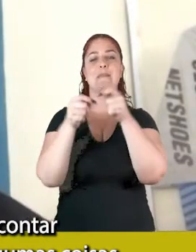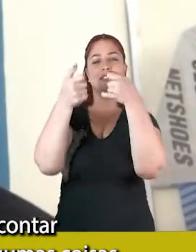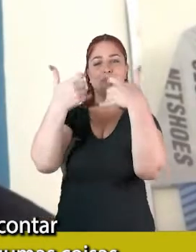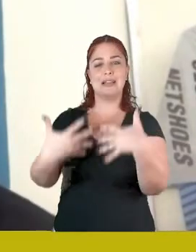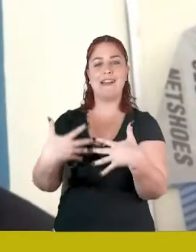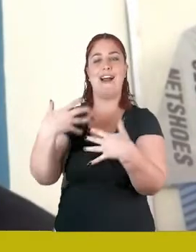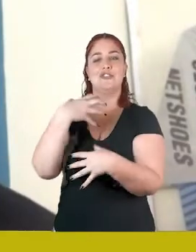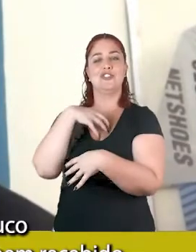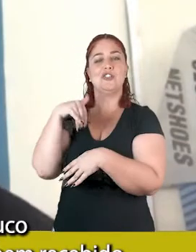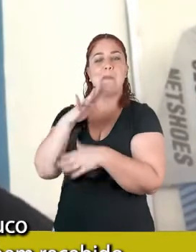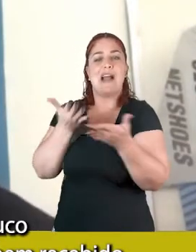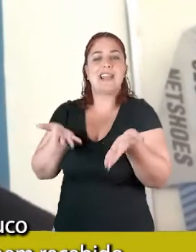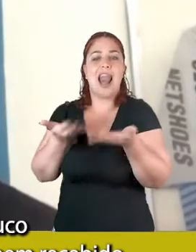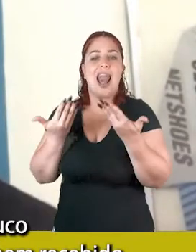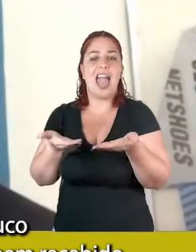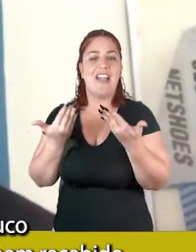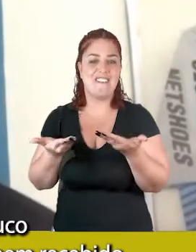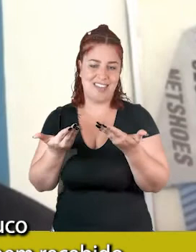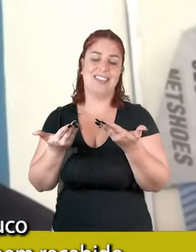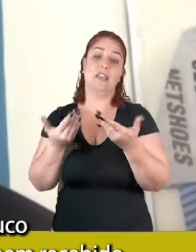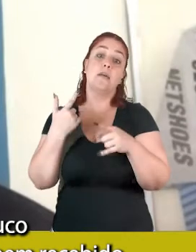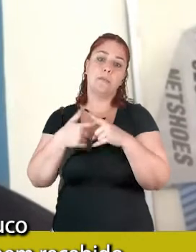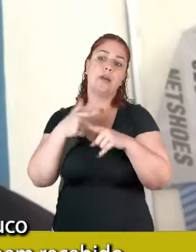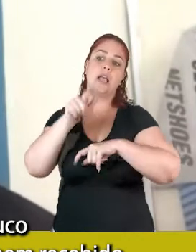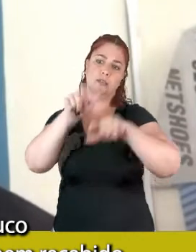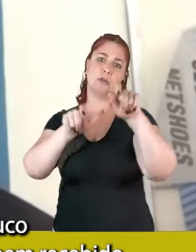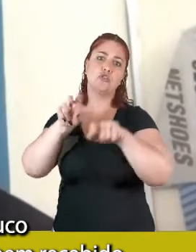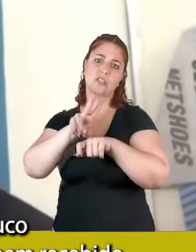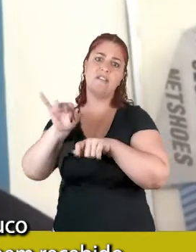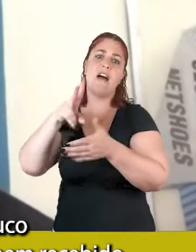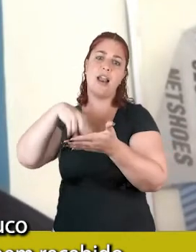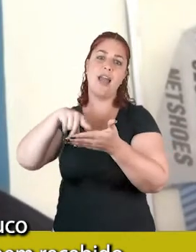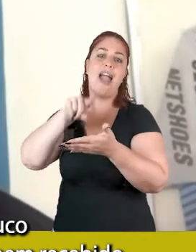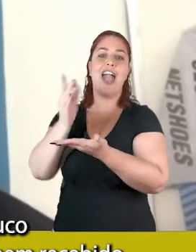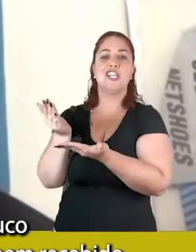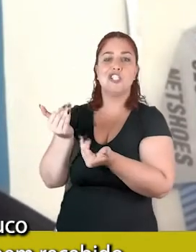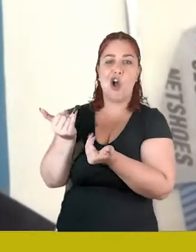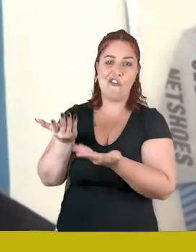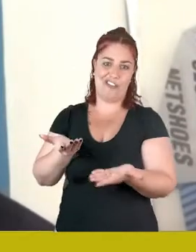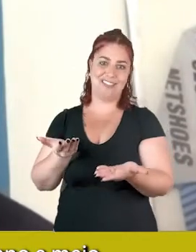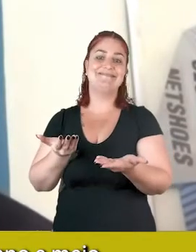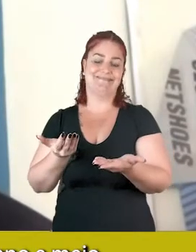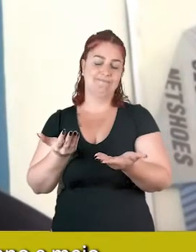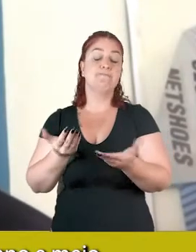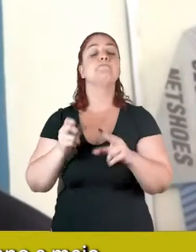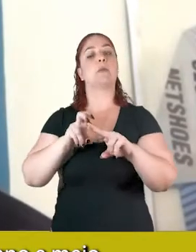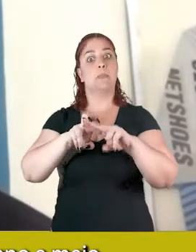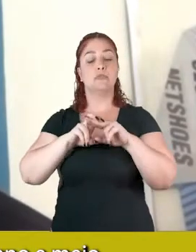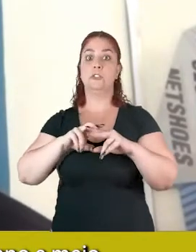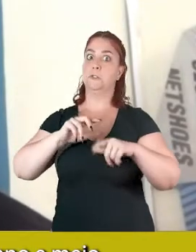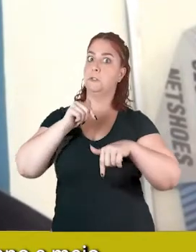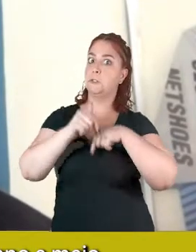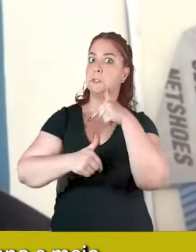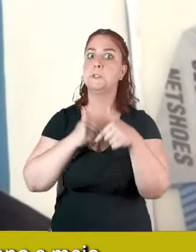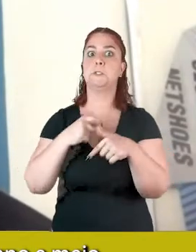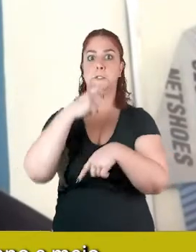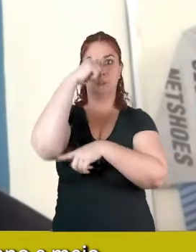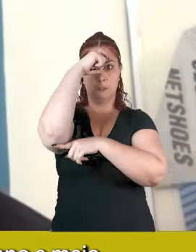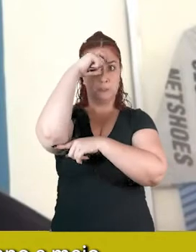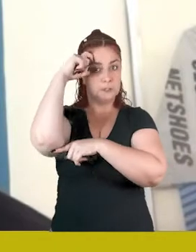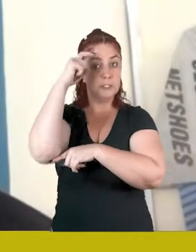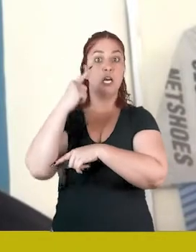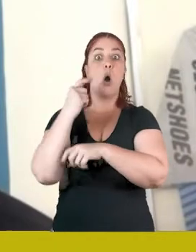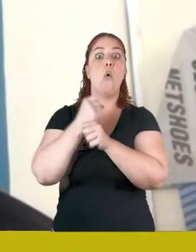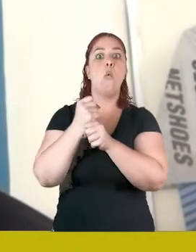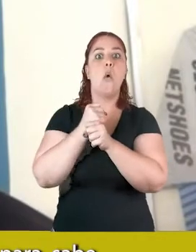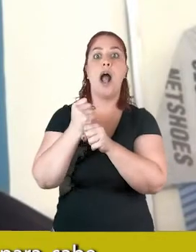algumas coisas, suavizar um pouco isso aí, para ele poder ser bem recebido. E aí, foi um trabalho de um ano